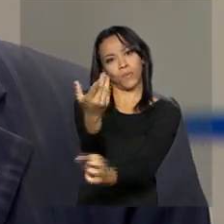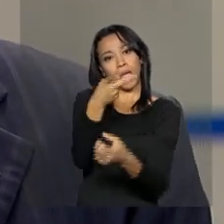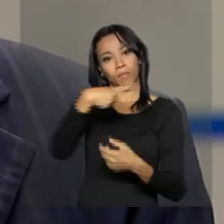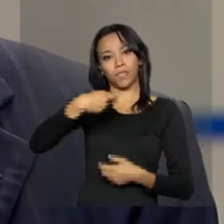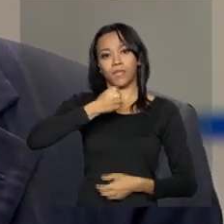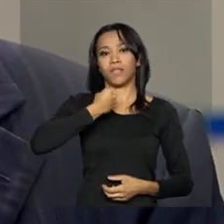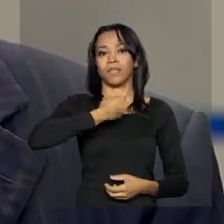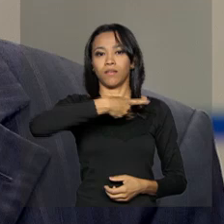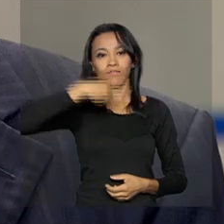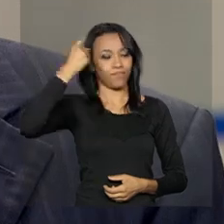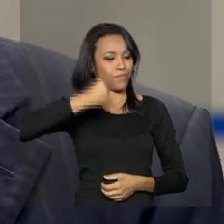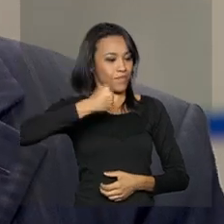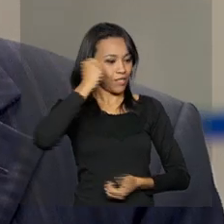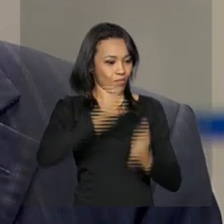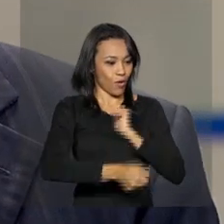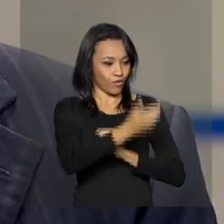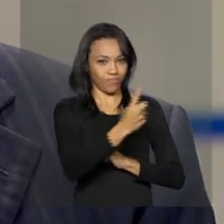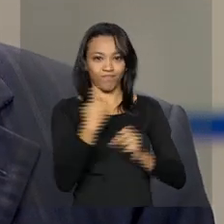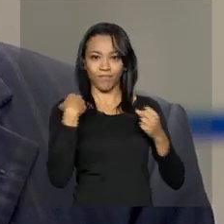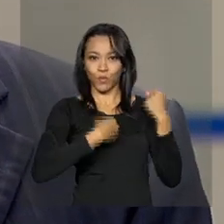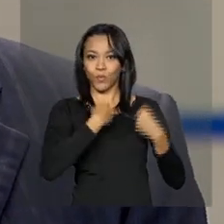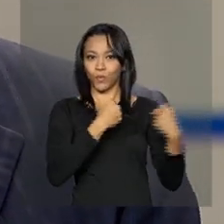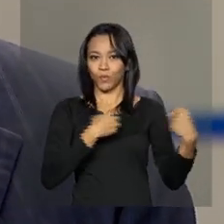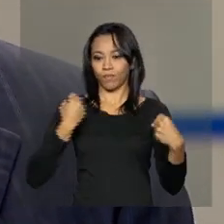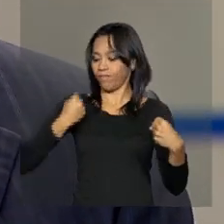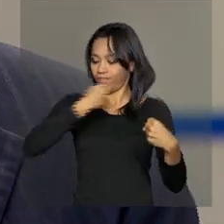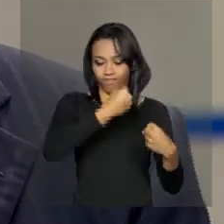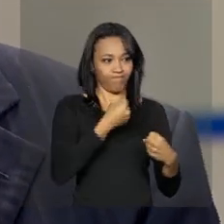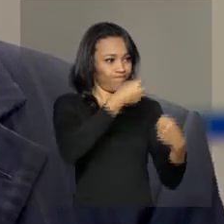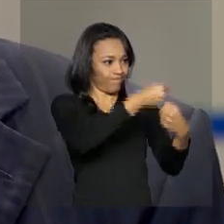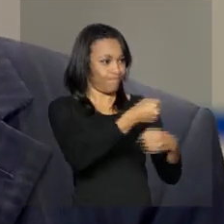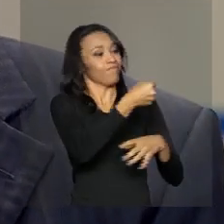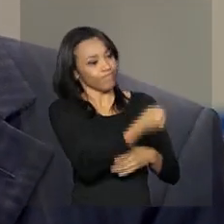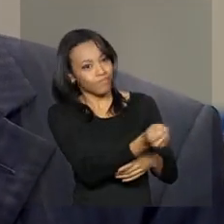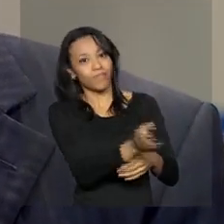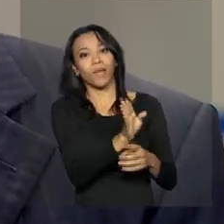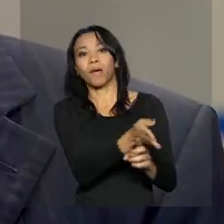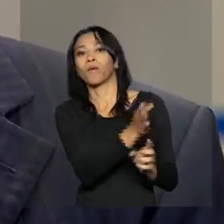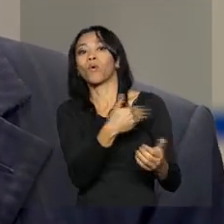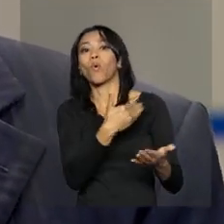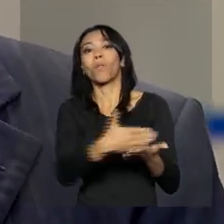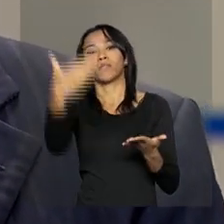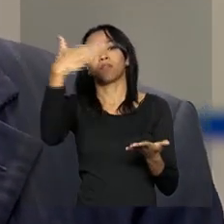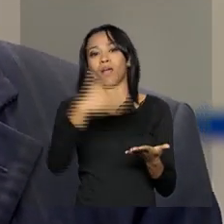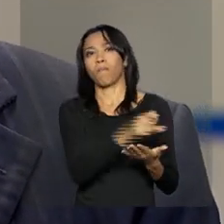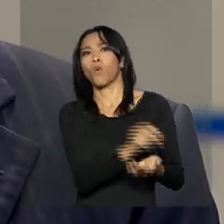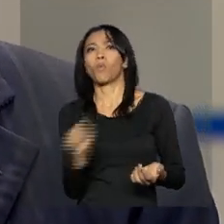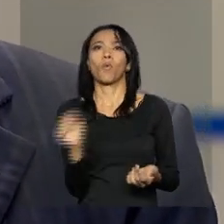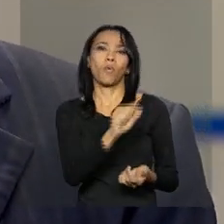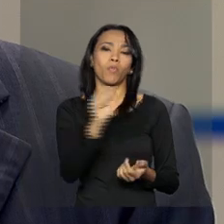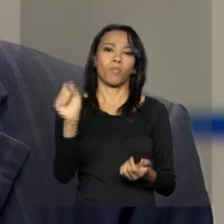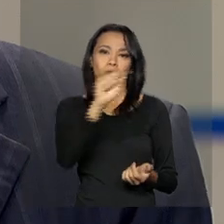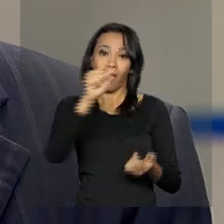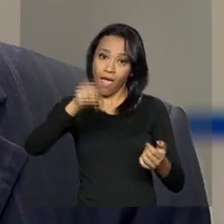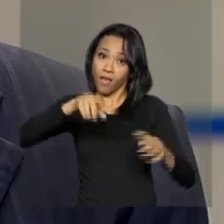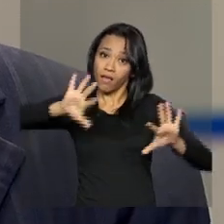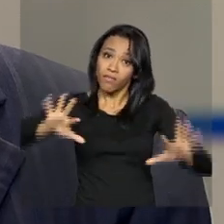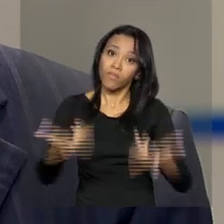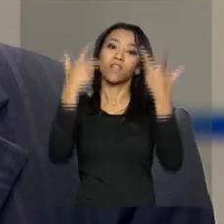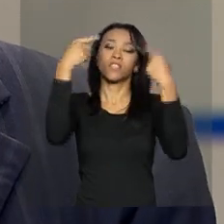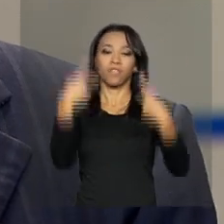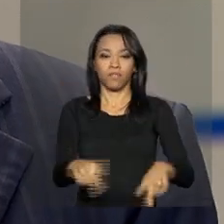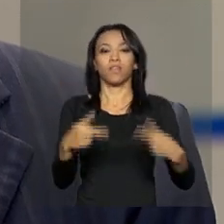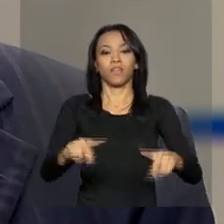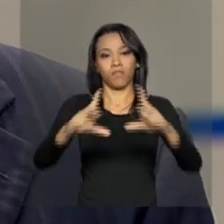passa ao primeiro atleta para o início desse revezamento. E aí nós vamos ter a celebração aqui em